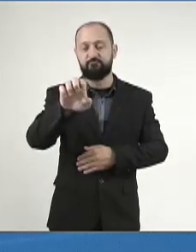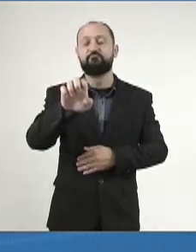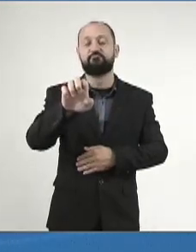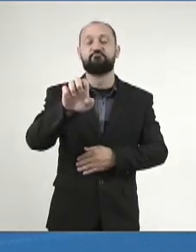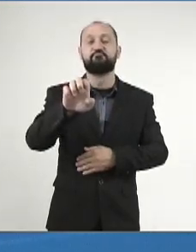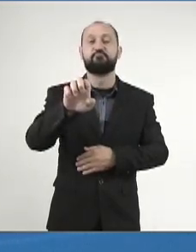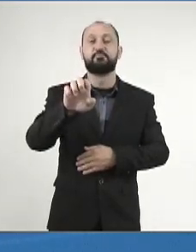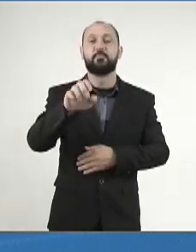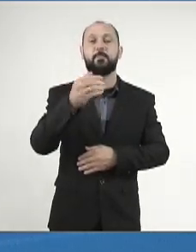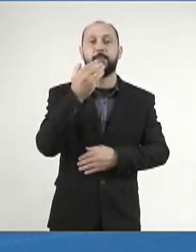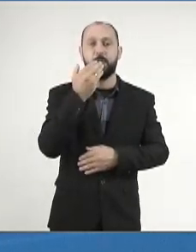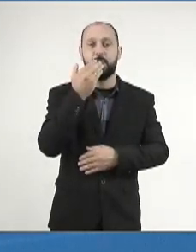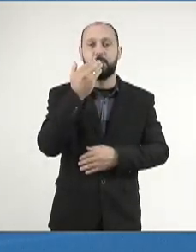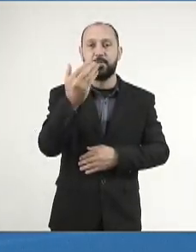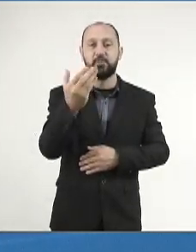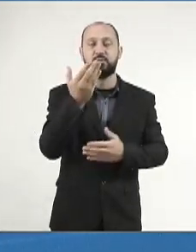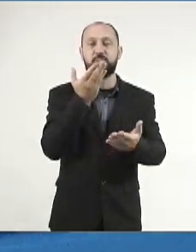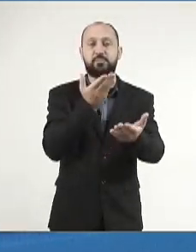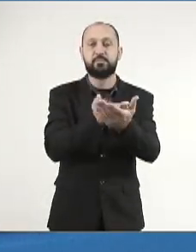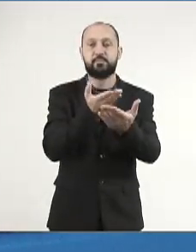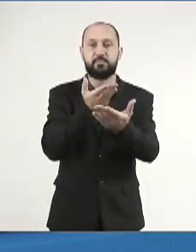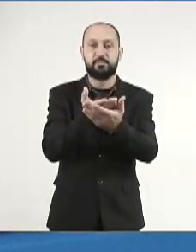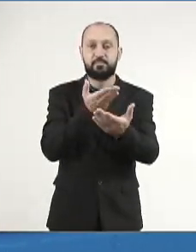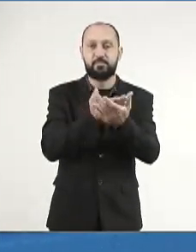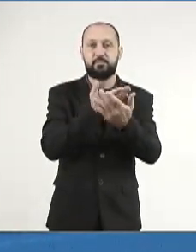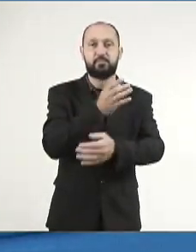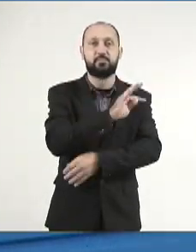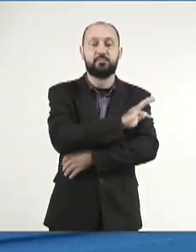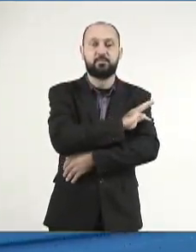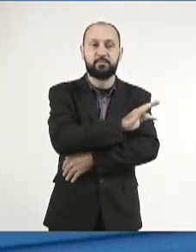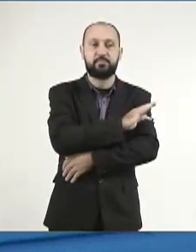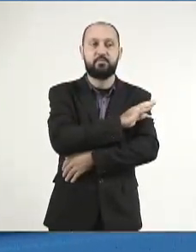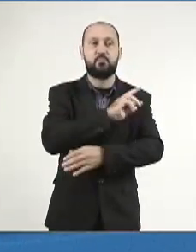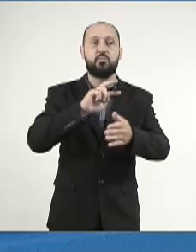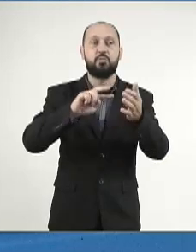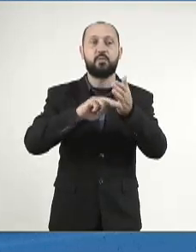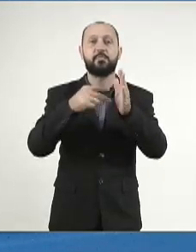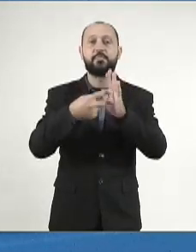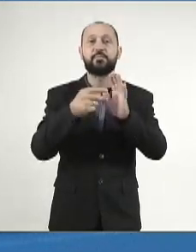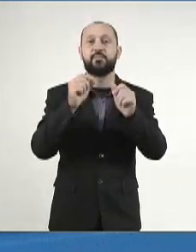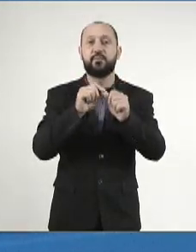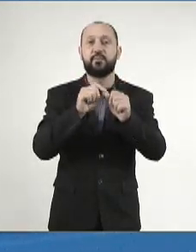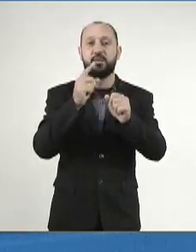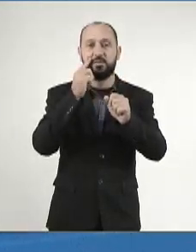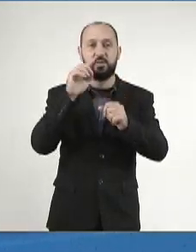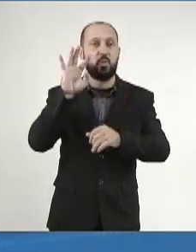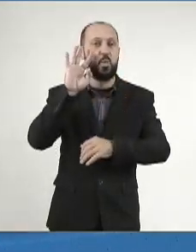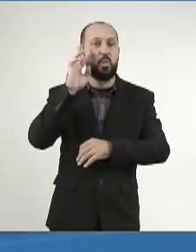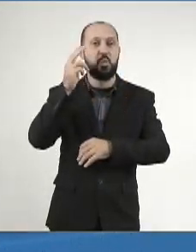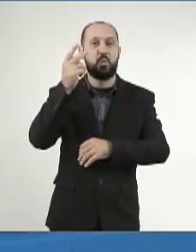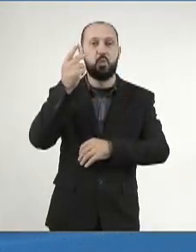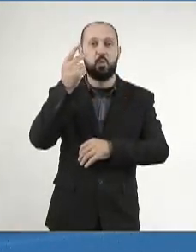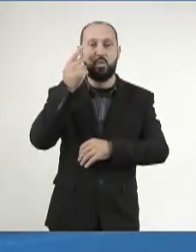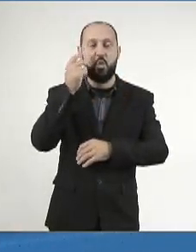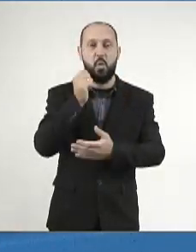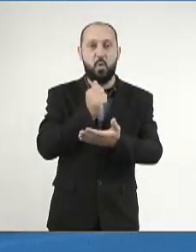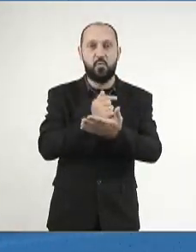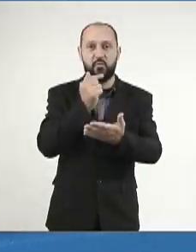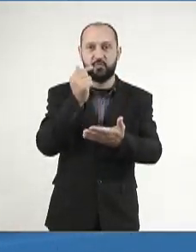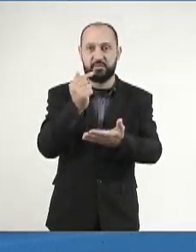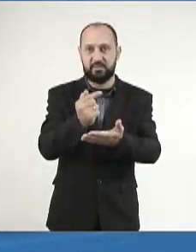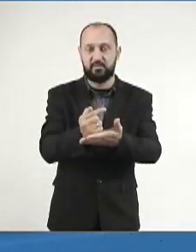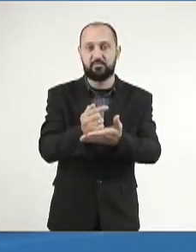solicitando estudos técnicos no sentido de fazer o reconhecimento oficial